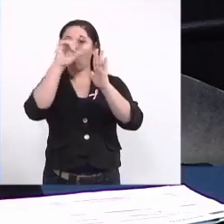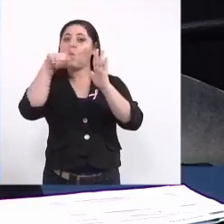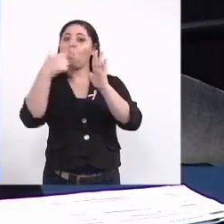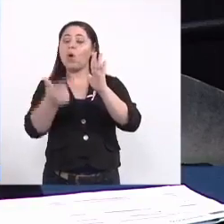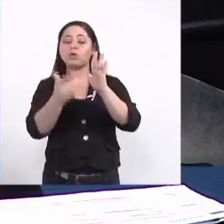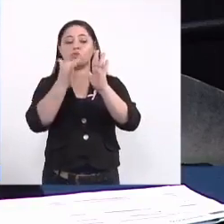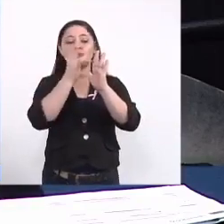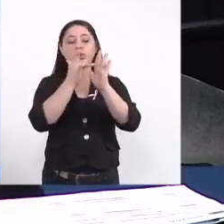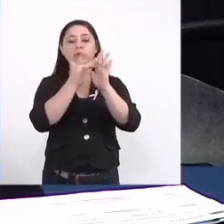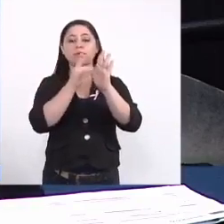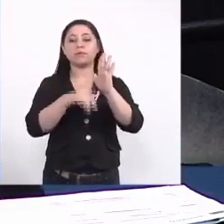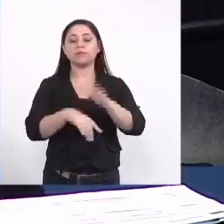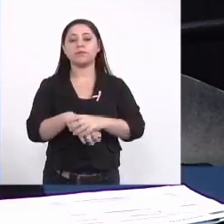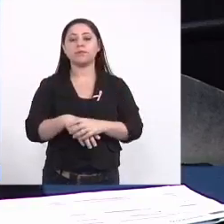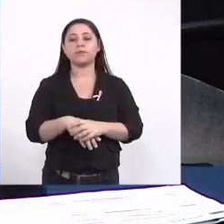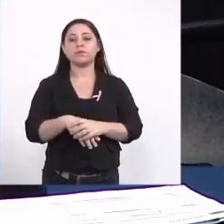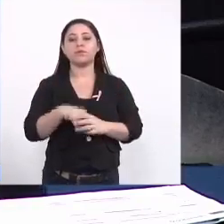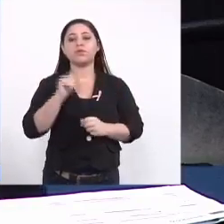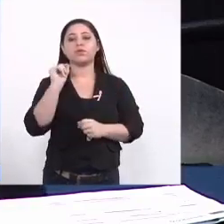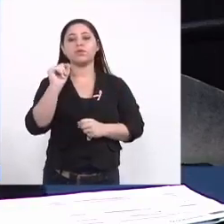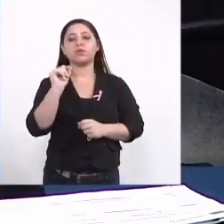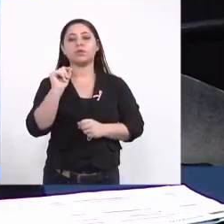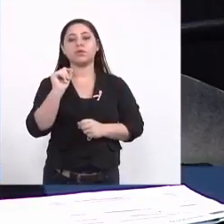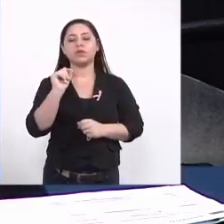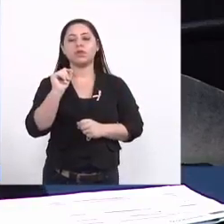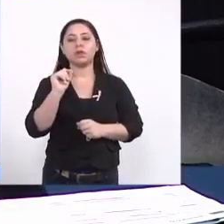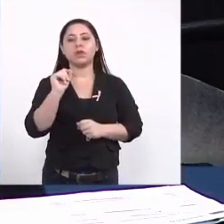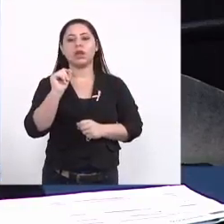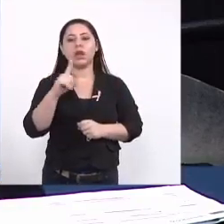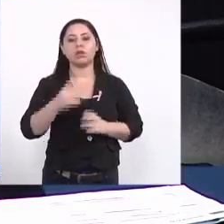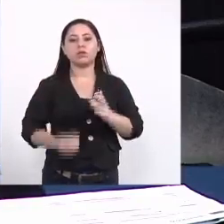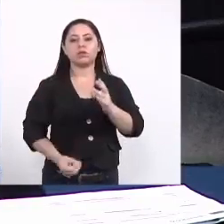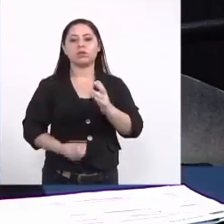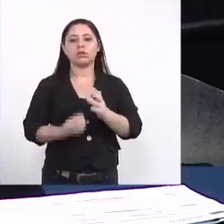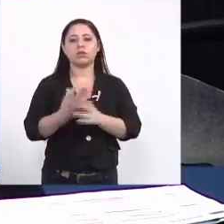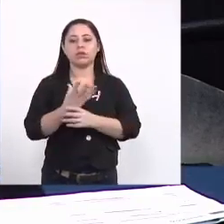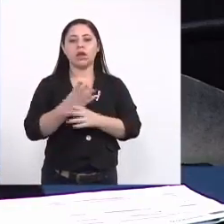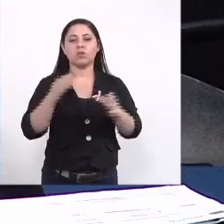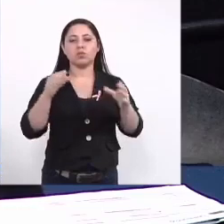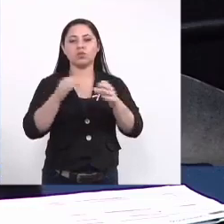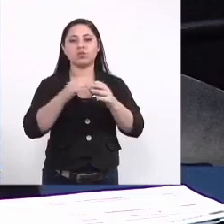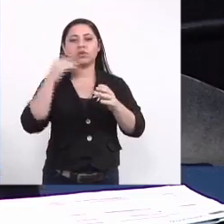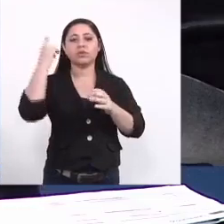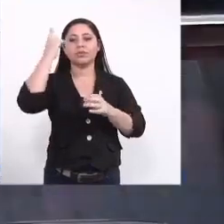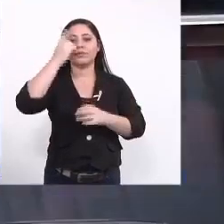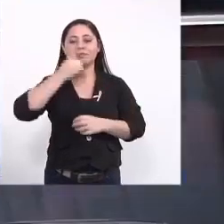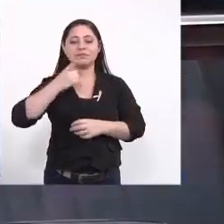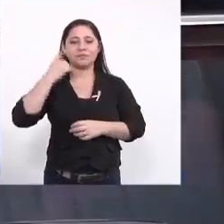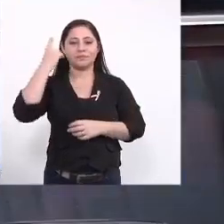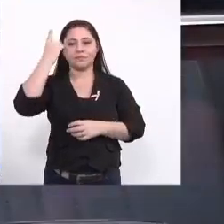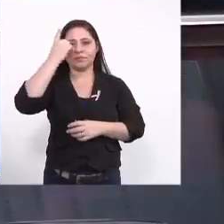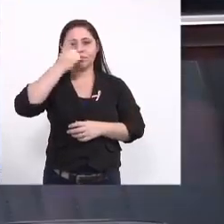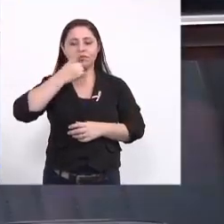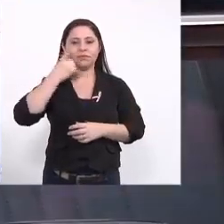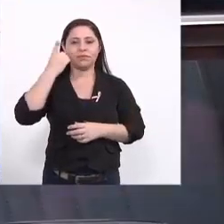foi para se criar as frentes parlamentares